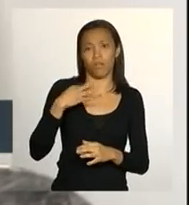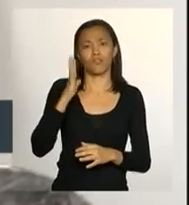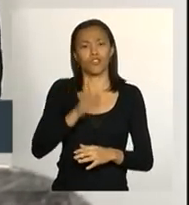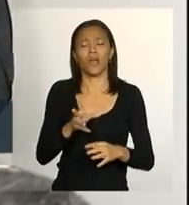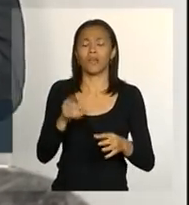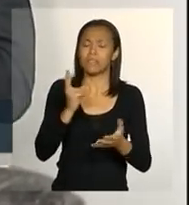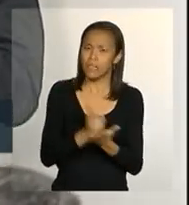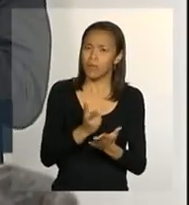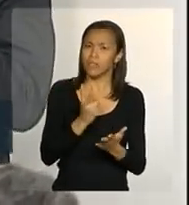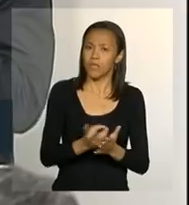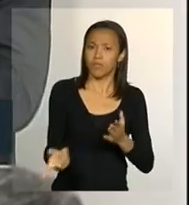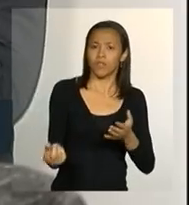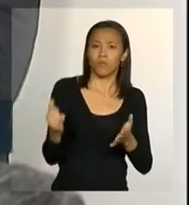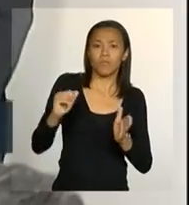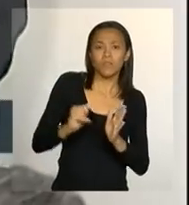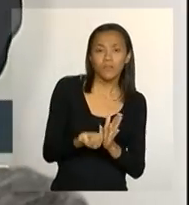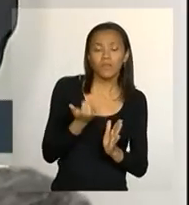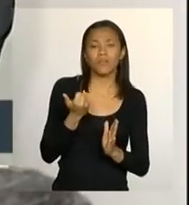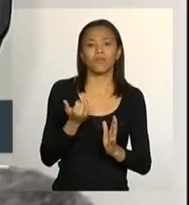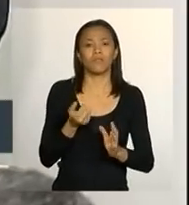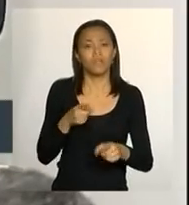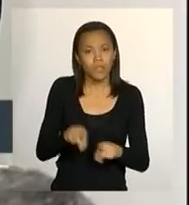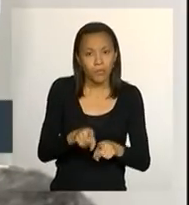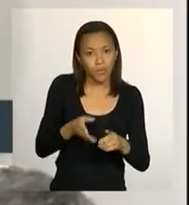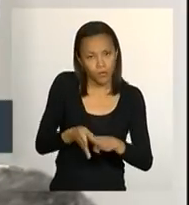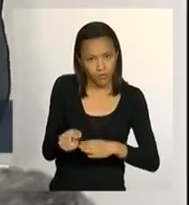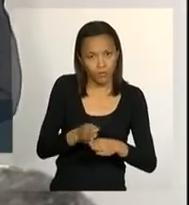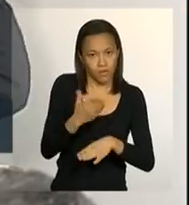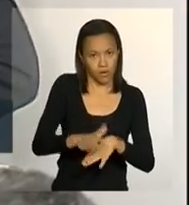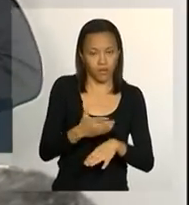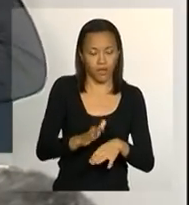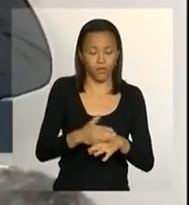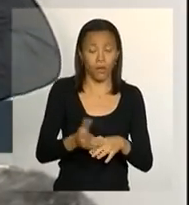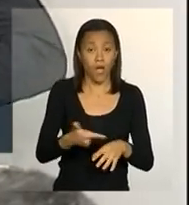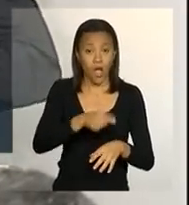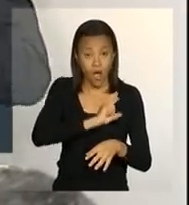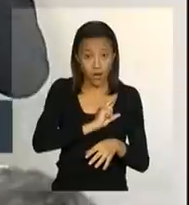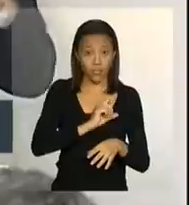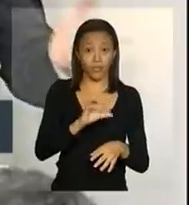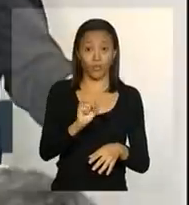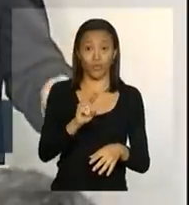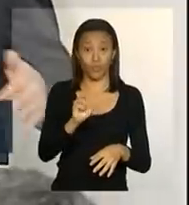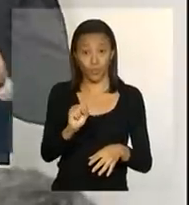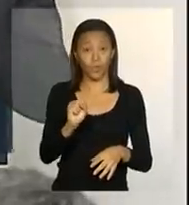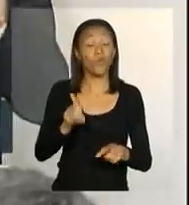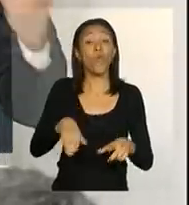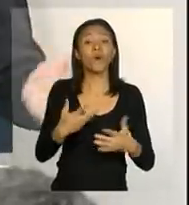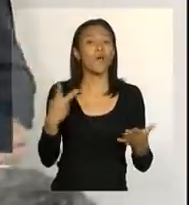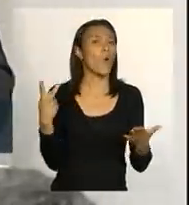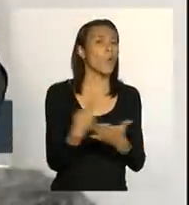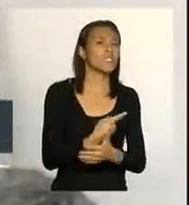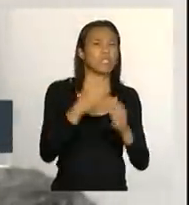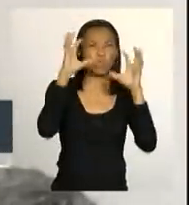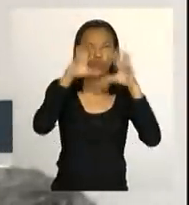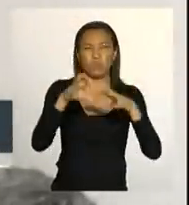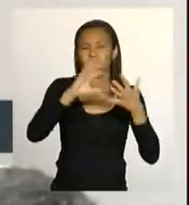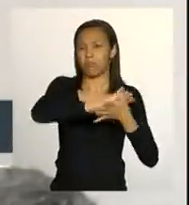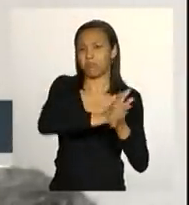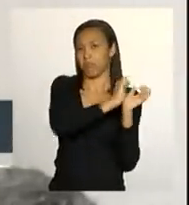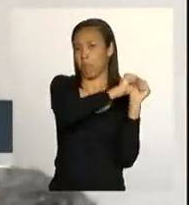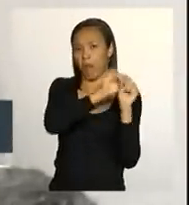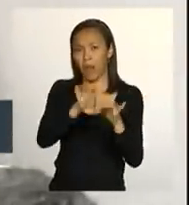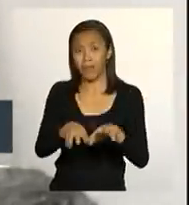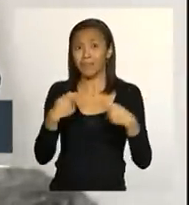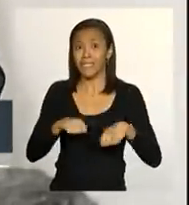cadastrados e capacitados antes da Força Nacional do SUS, nós tínhamos a situação de quando existia algum desastre que exigia algum